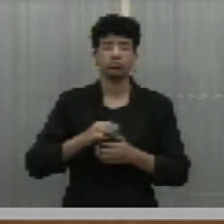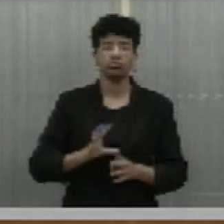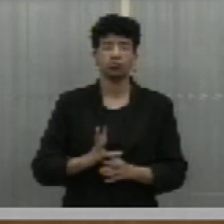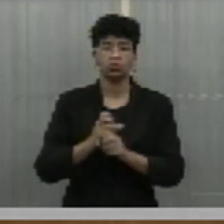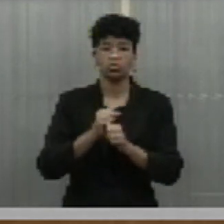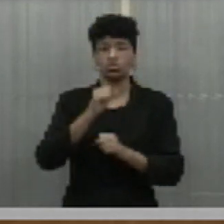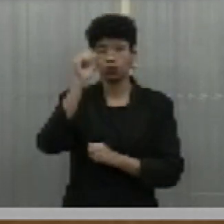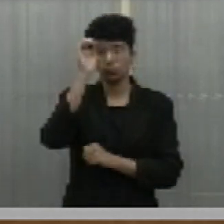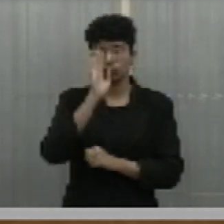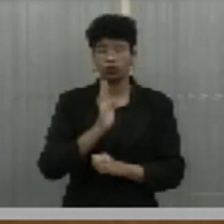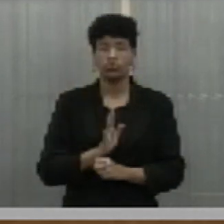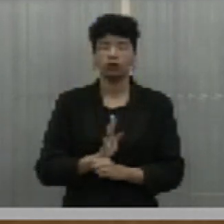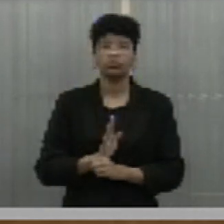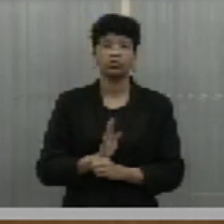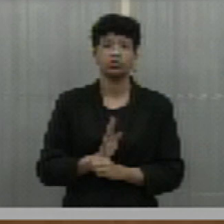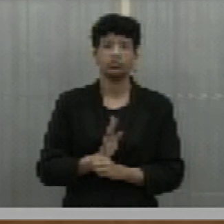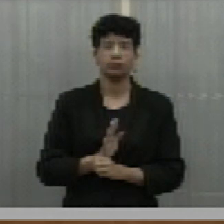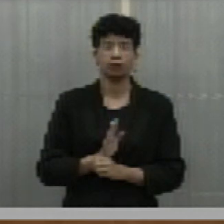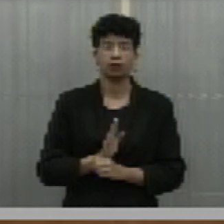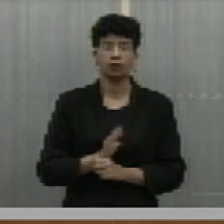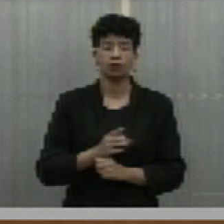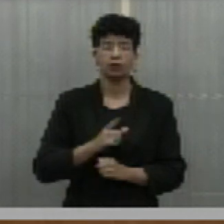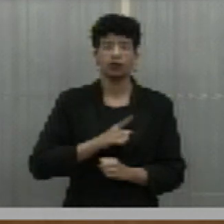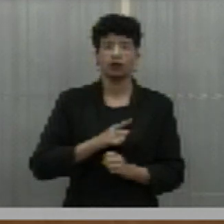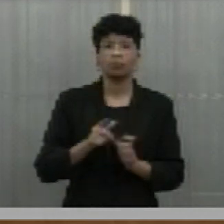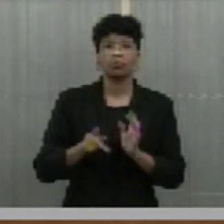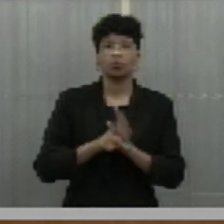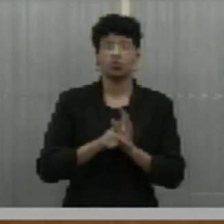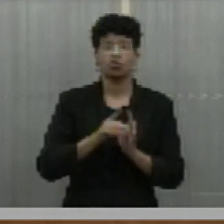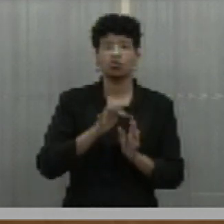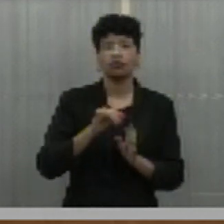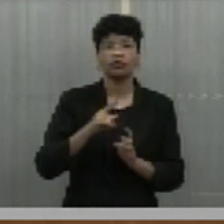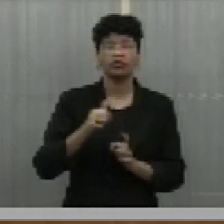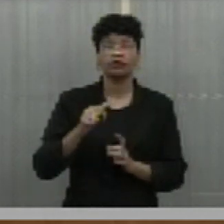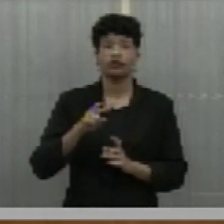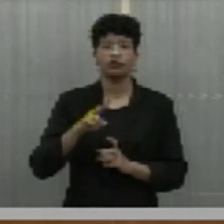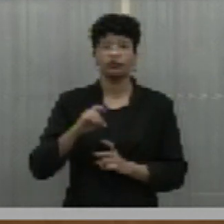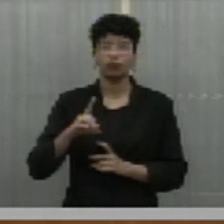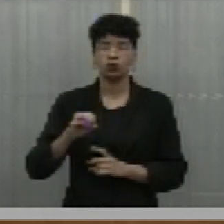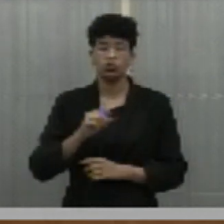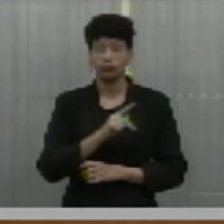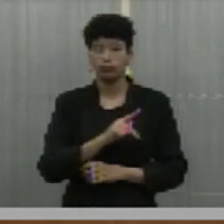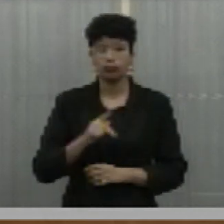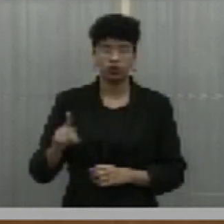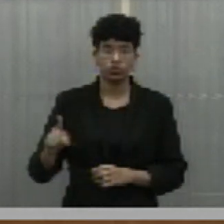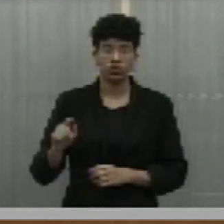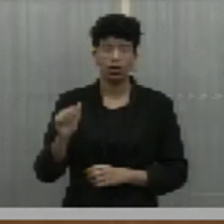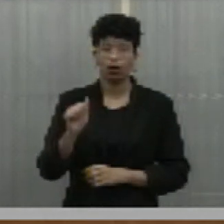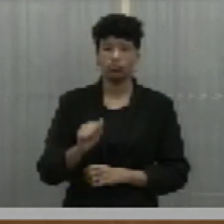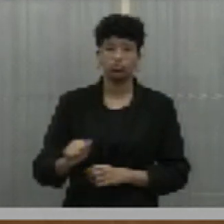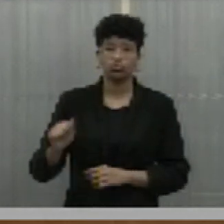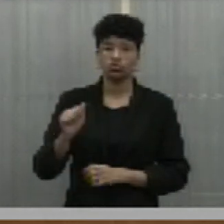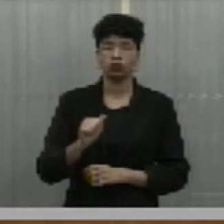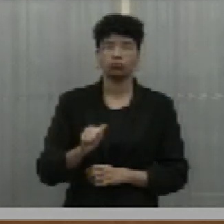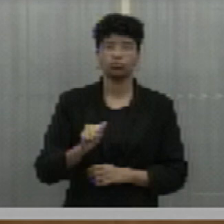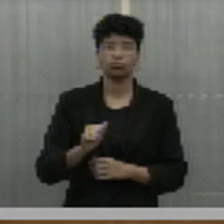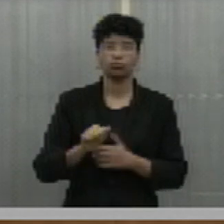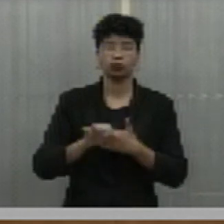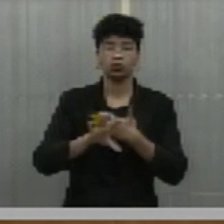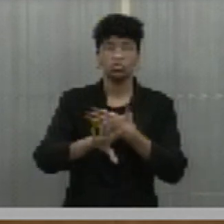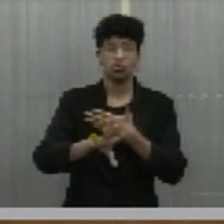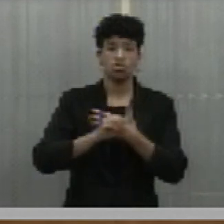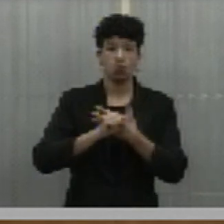e ao excelentíssimo senhor Ramon Patrese Veloso e Silva, presidente da Associação dos Auditores